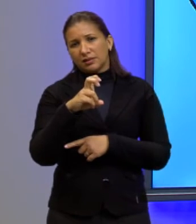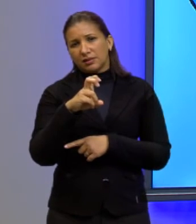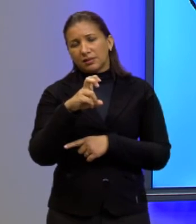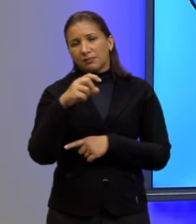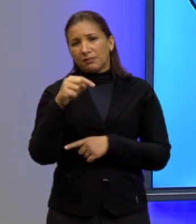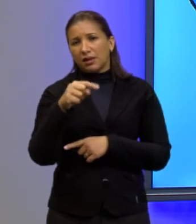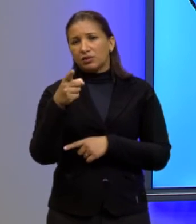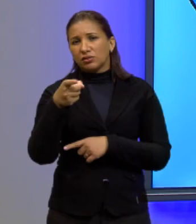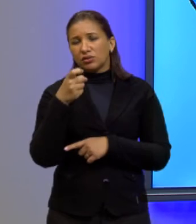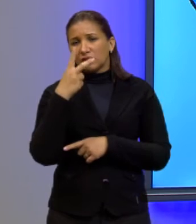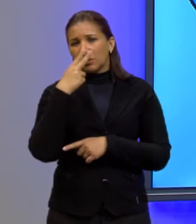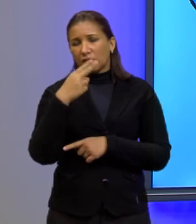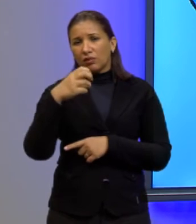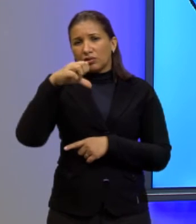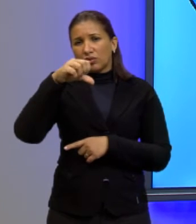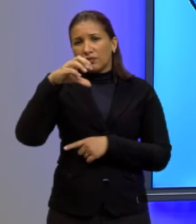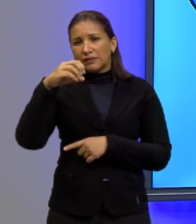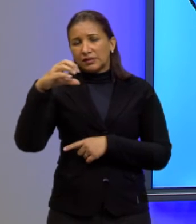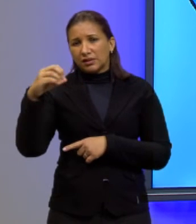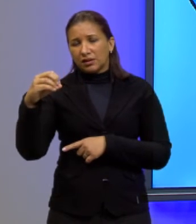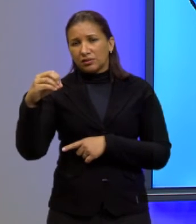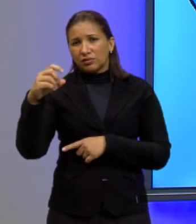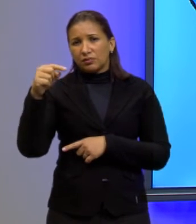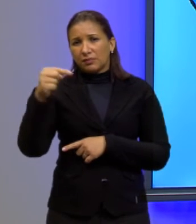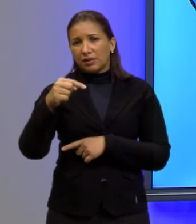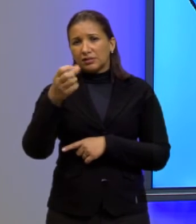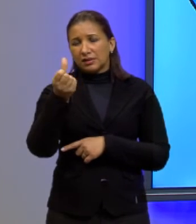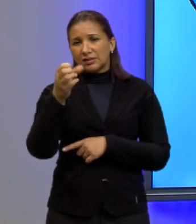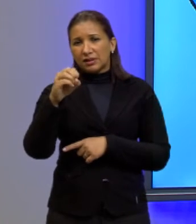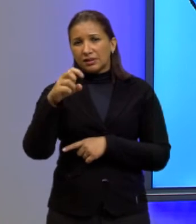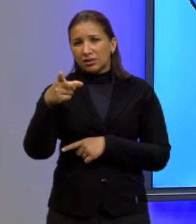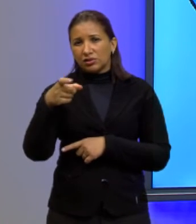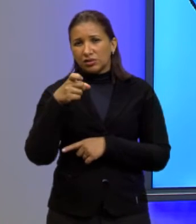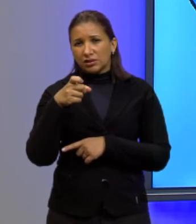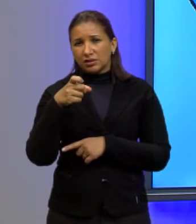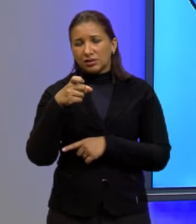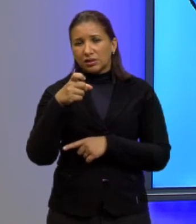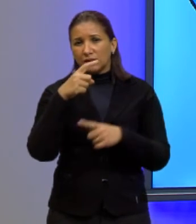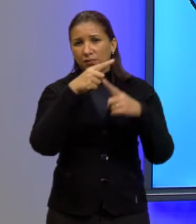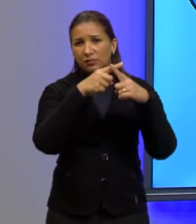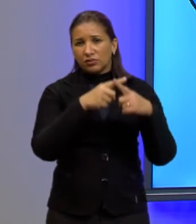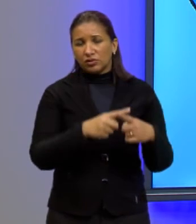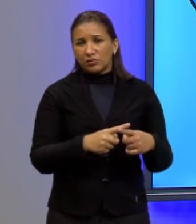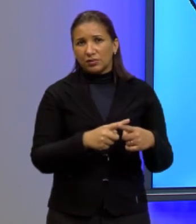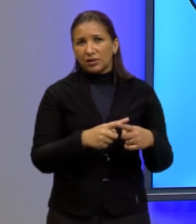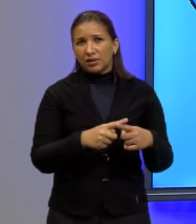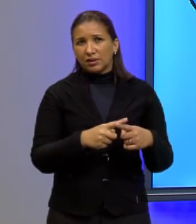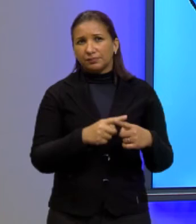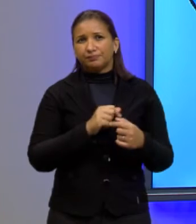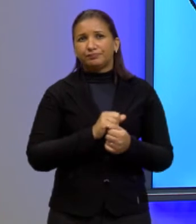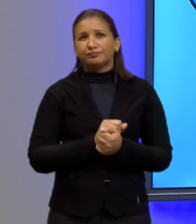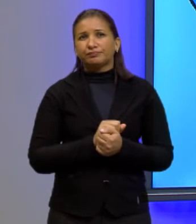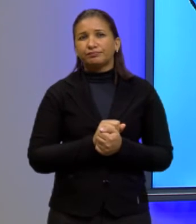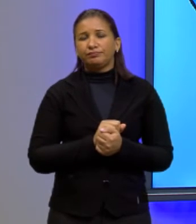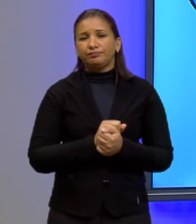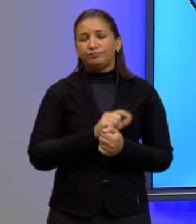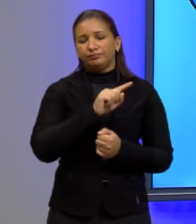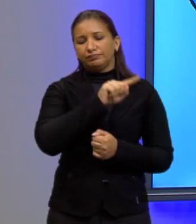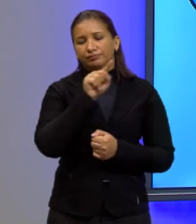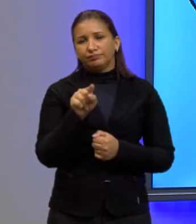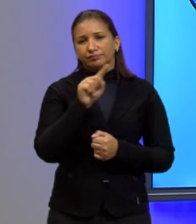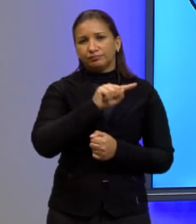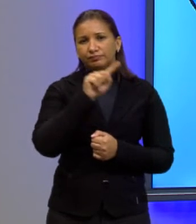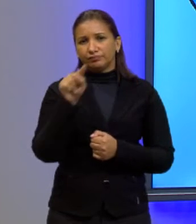que é igual a 900 menos 60x multiplica 60 pelo 15 multiplica 60 pelo x